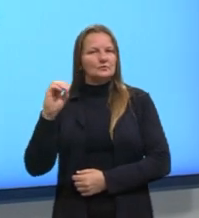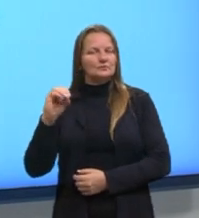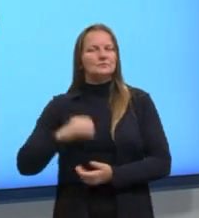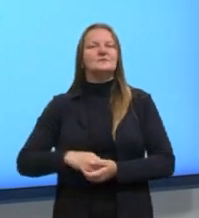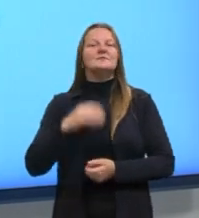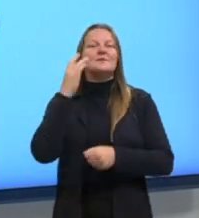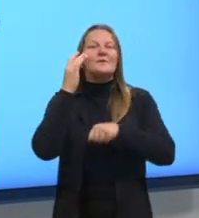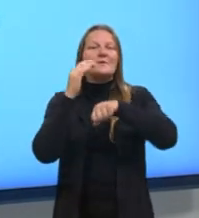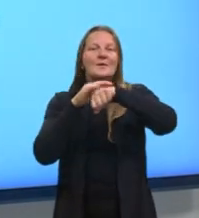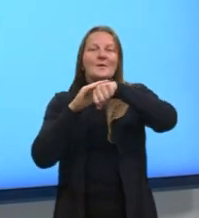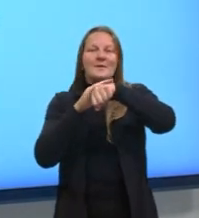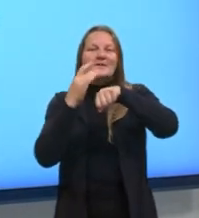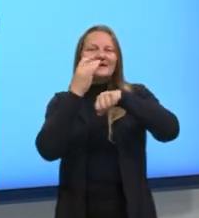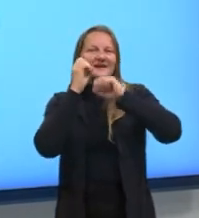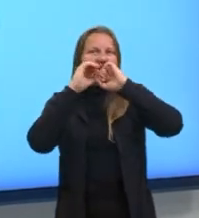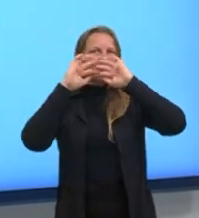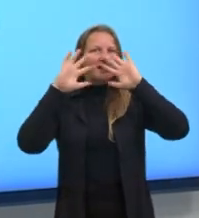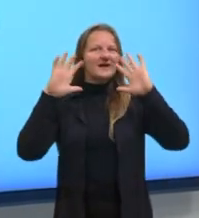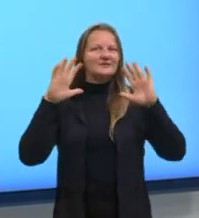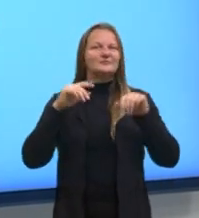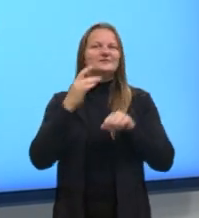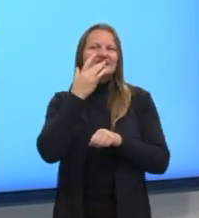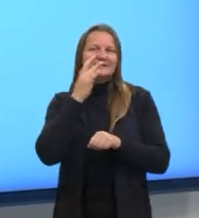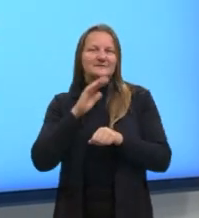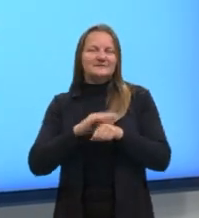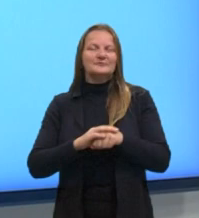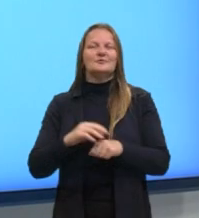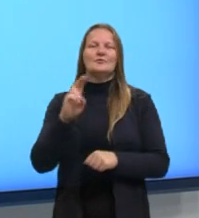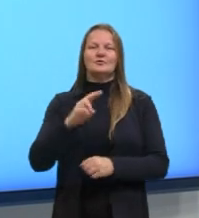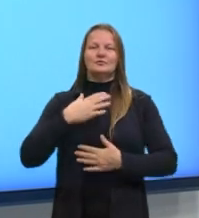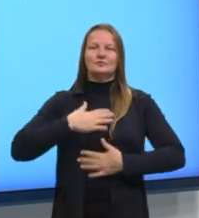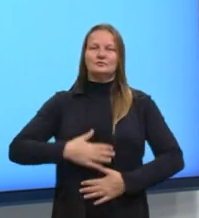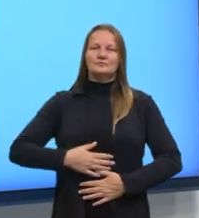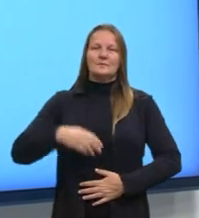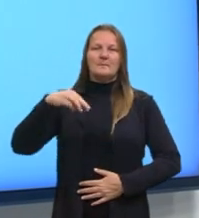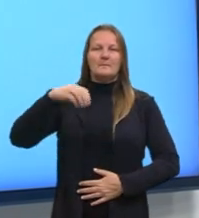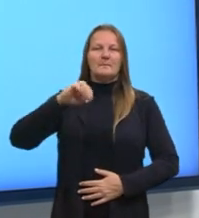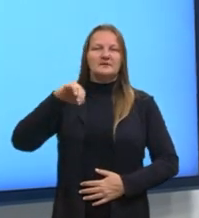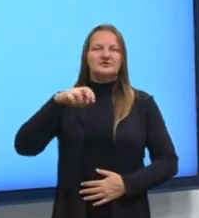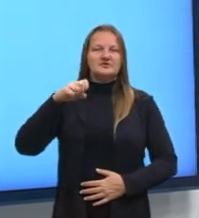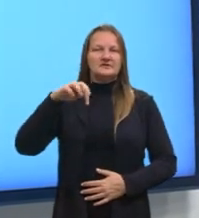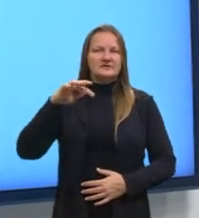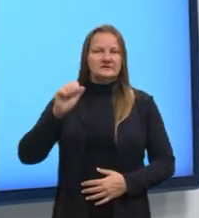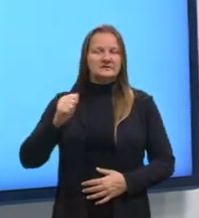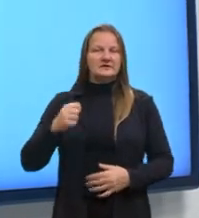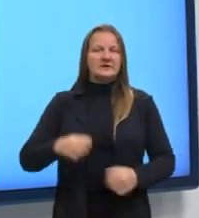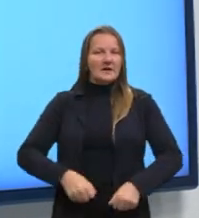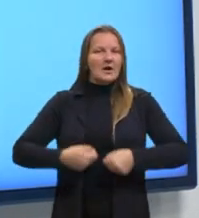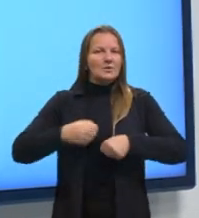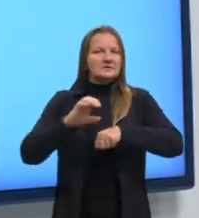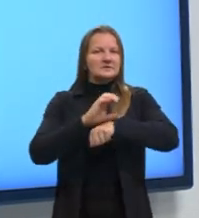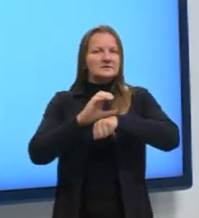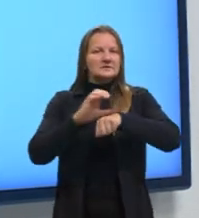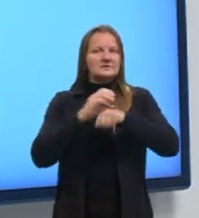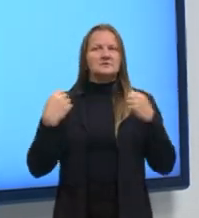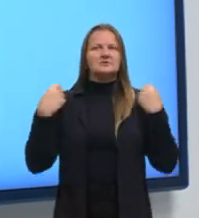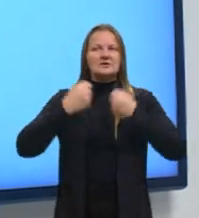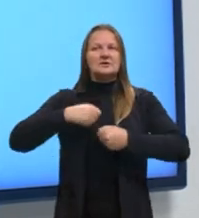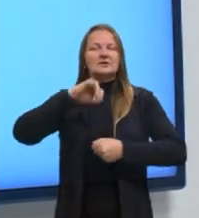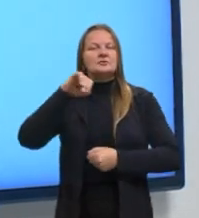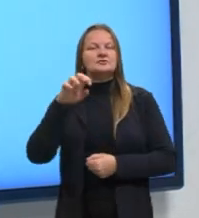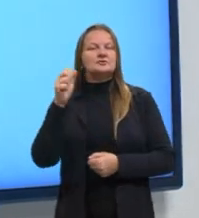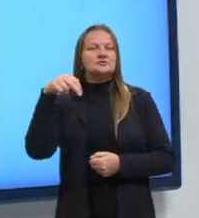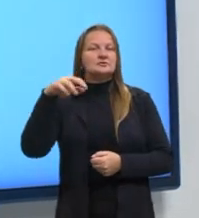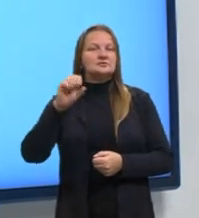olhos e cabelos castanhos claros, estou usando uma camiseta magenta, uma calça cinza, uma jaqueta Jardins,